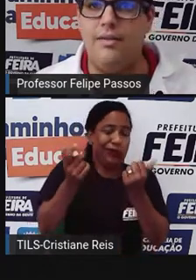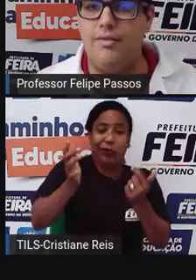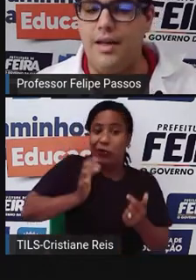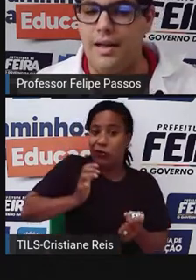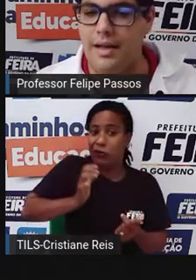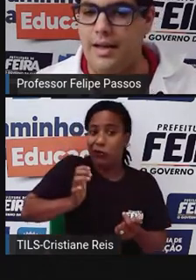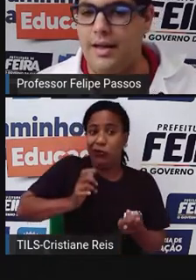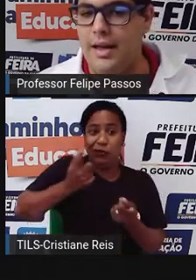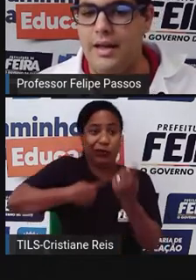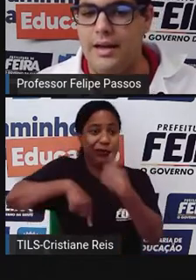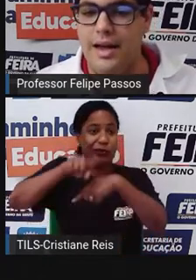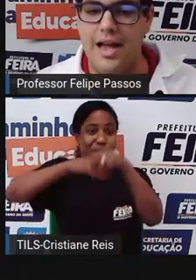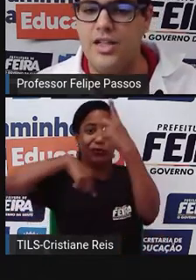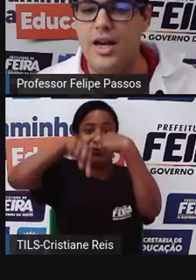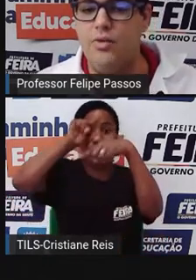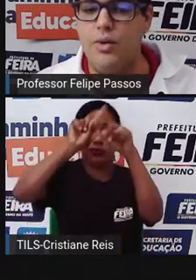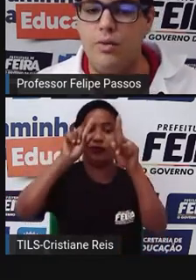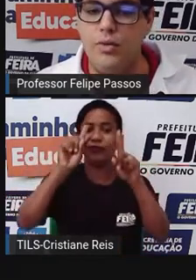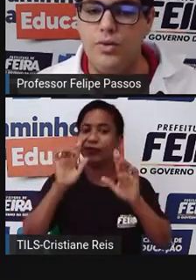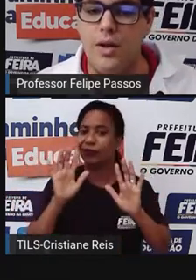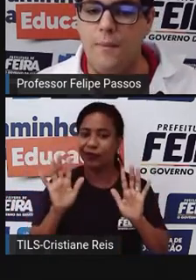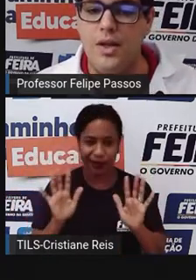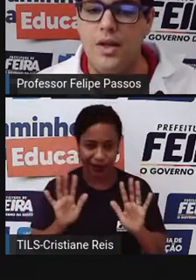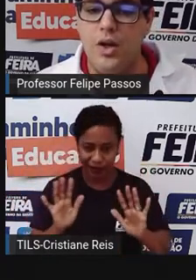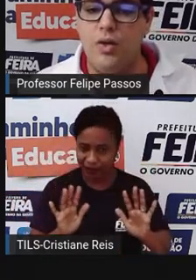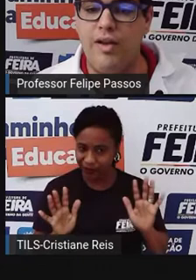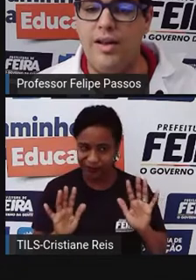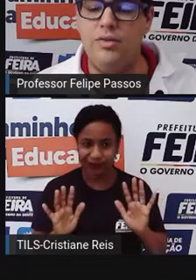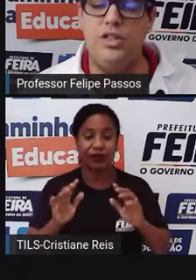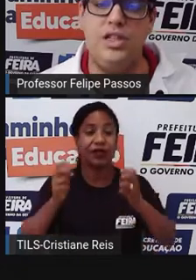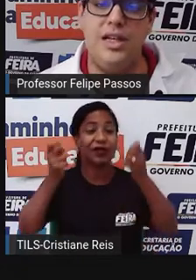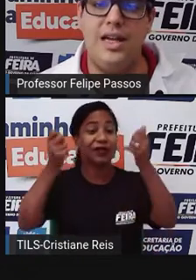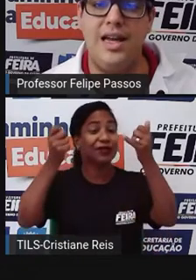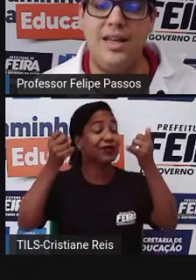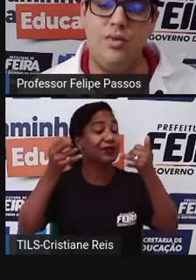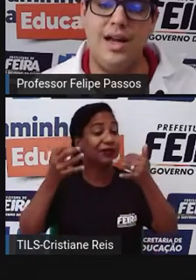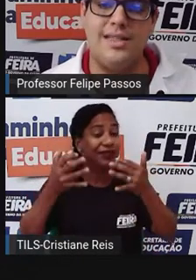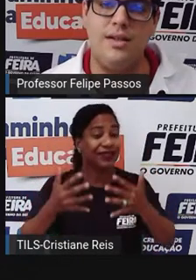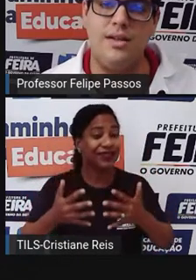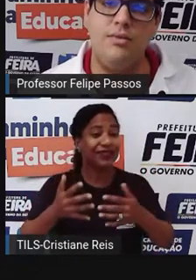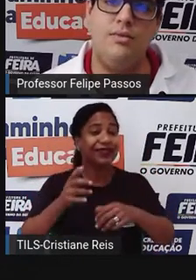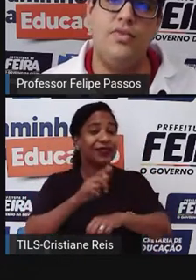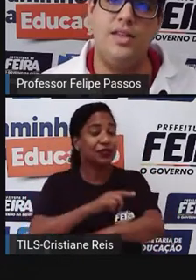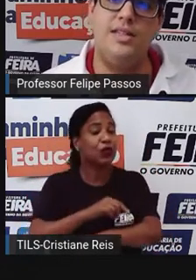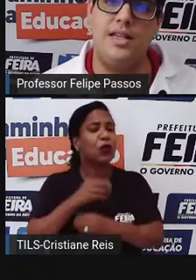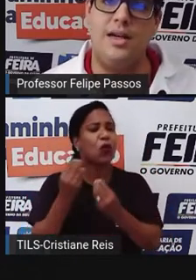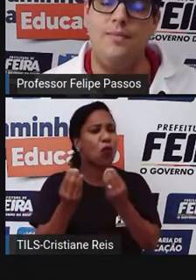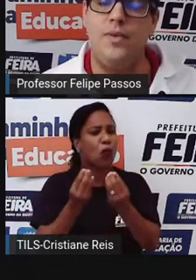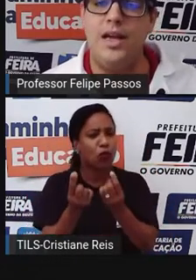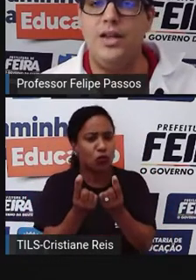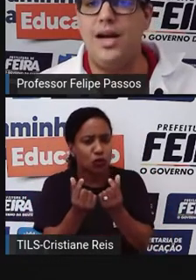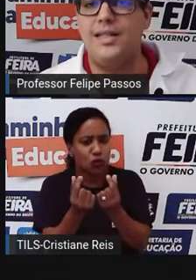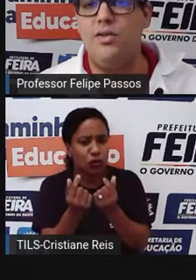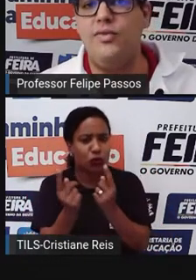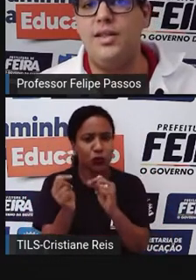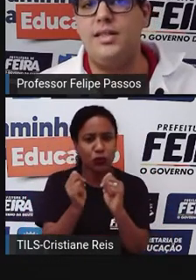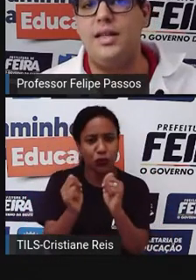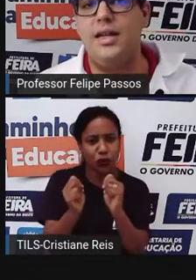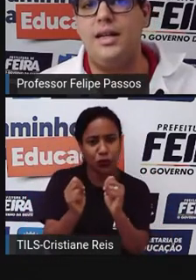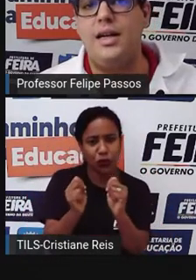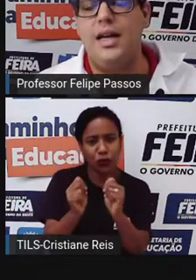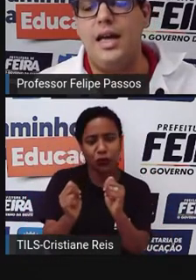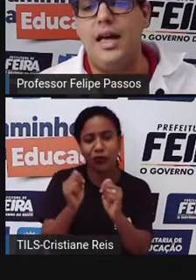ganhar dinheiro a qualquer custo, não. Eu estou falando de educação financeira. Educação